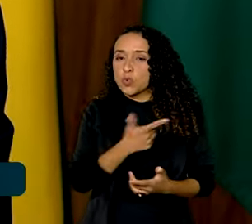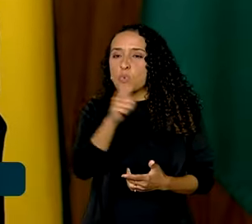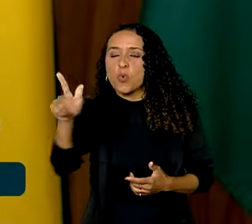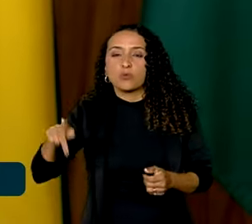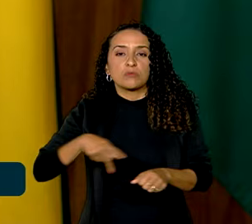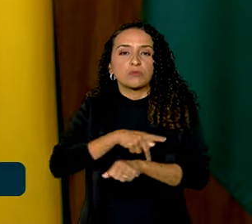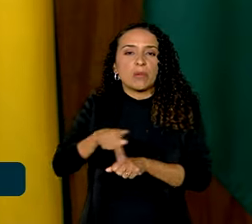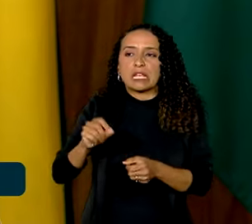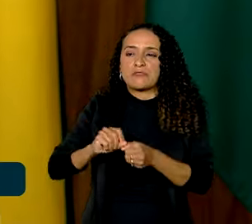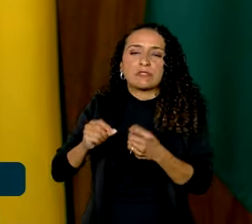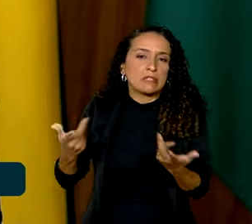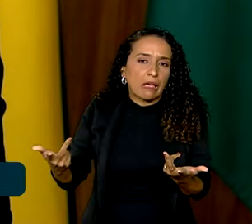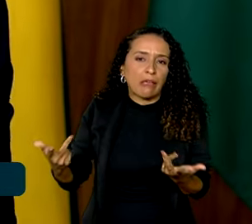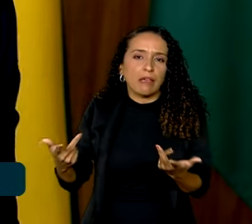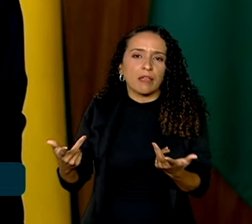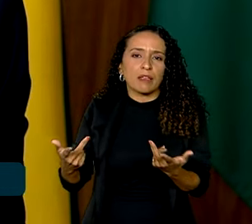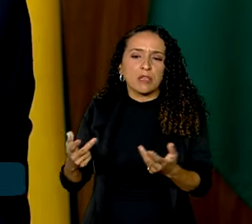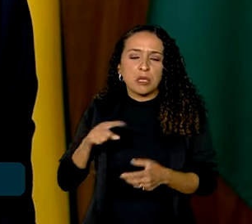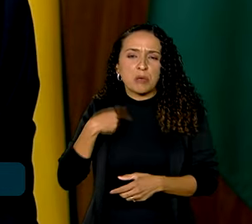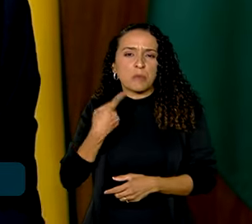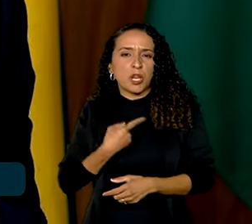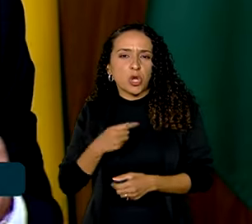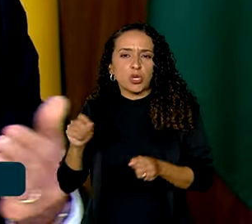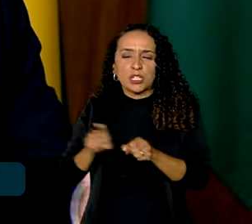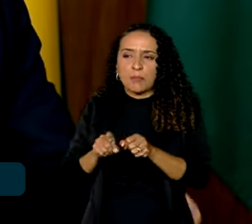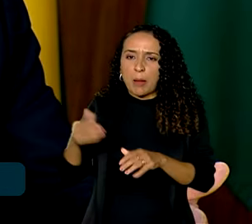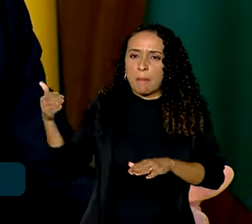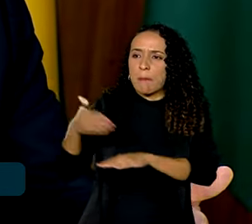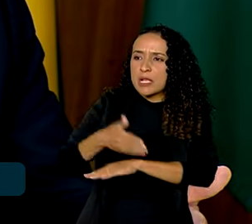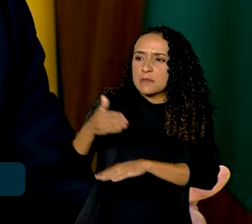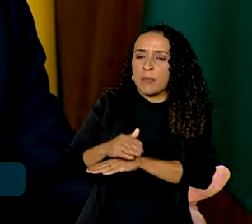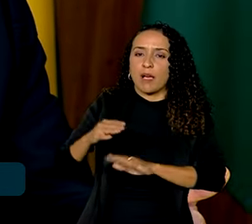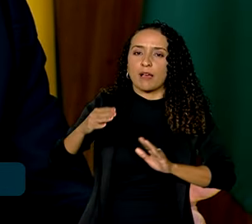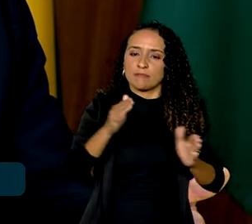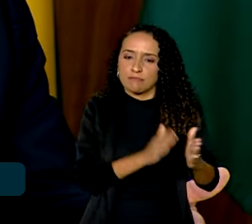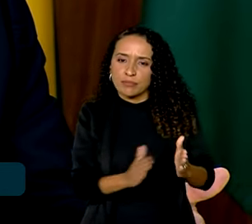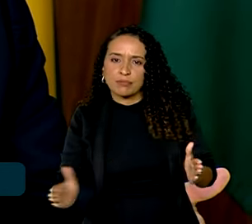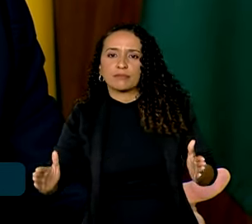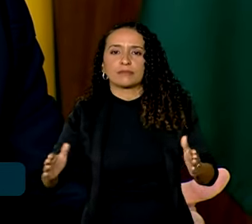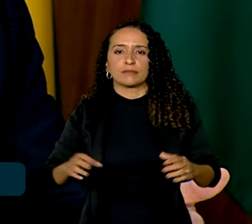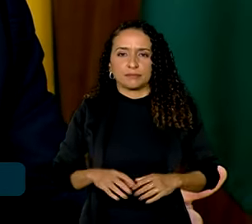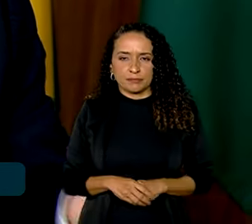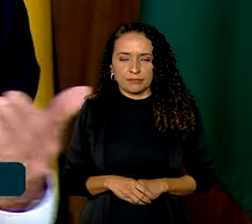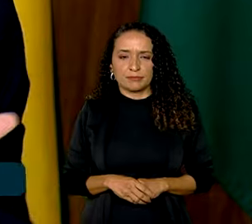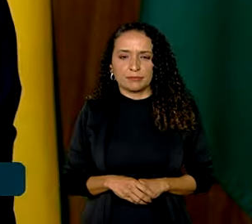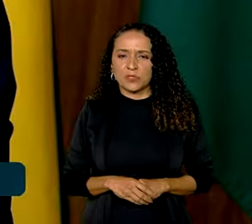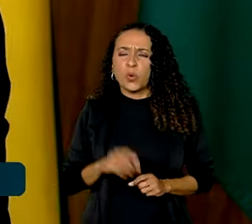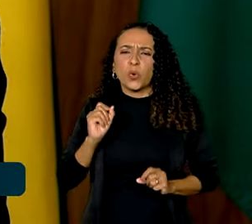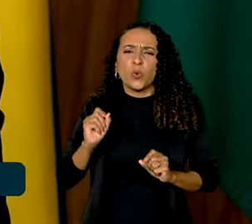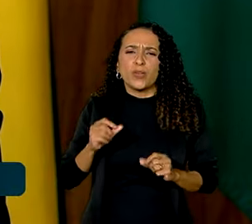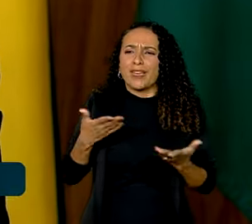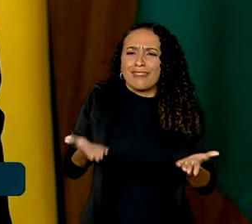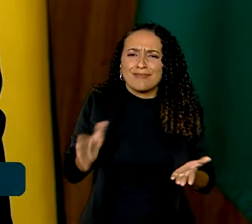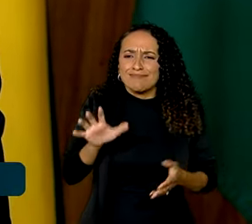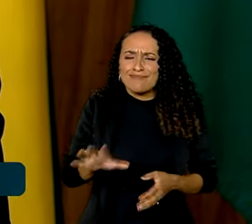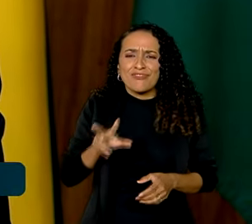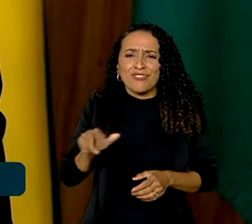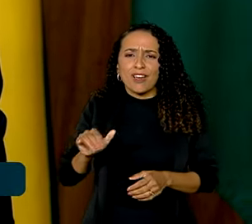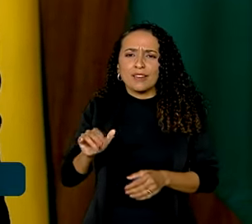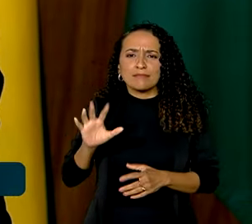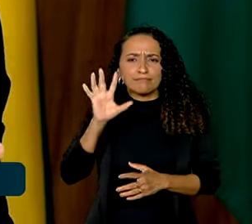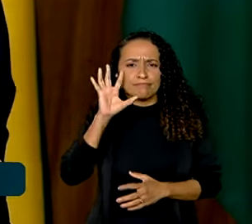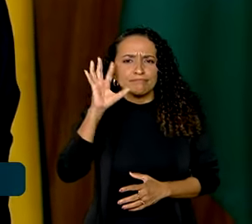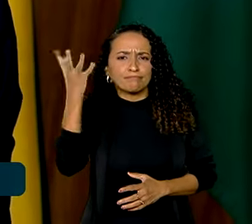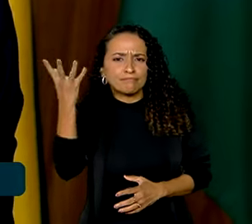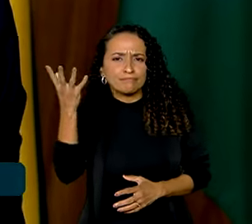países fizerem para que a gente possa participar desse processo. O que isso vai resultar